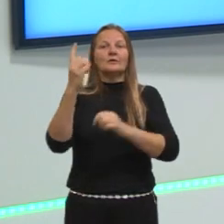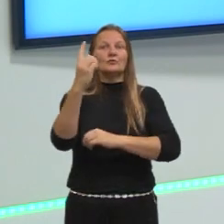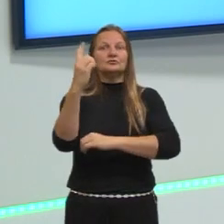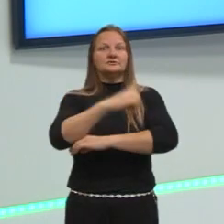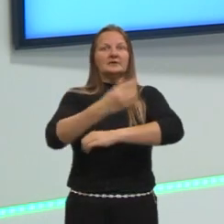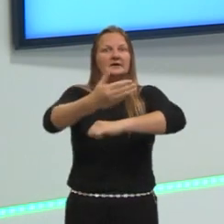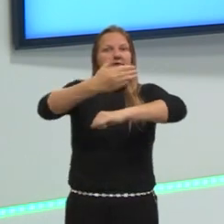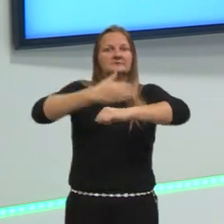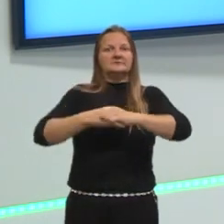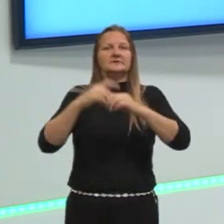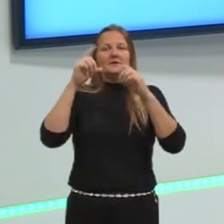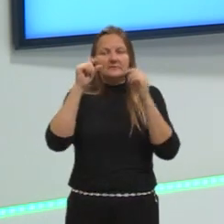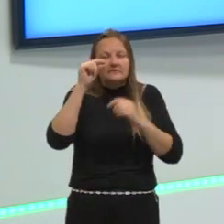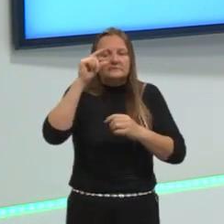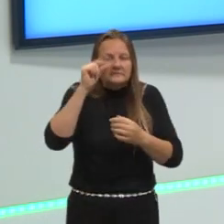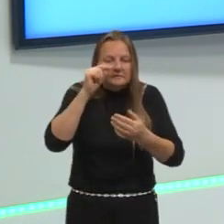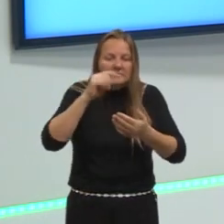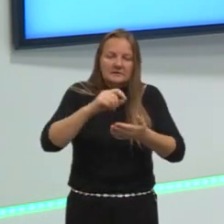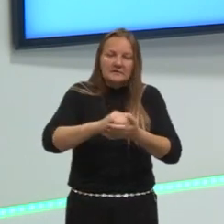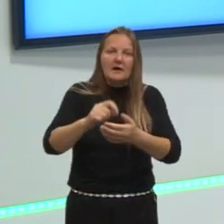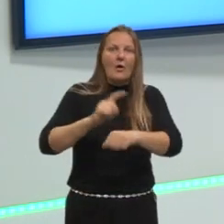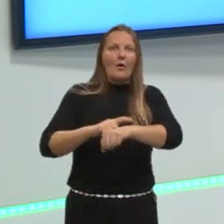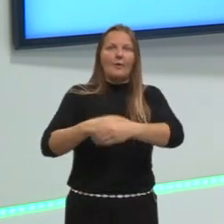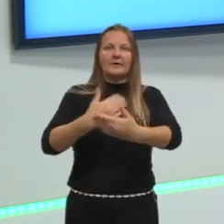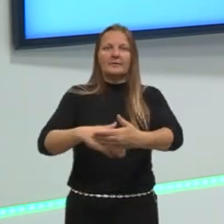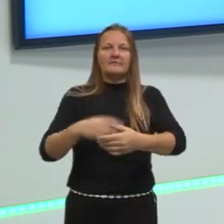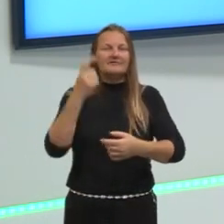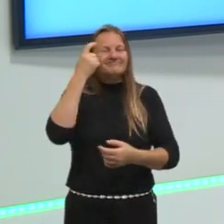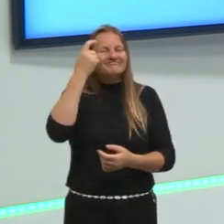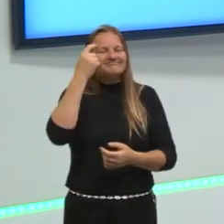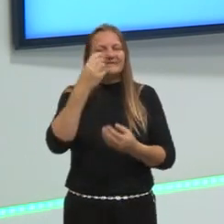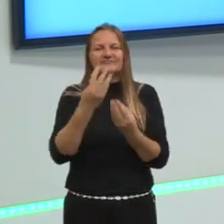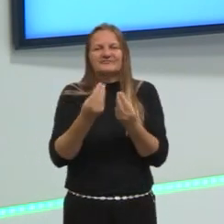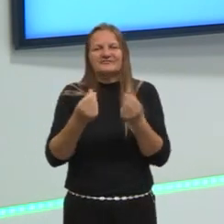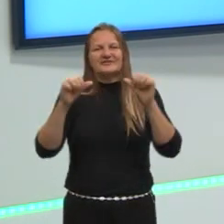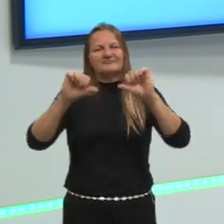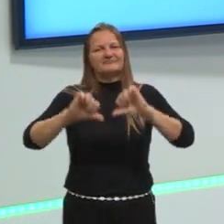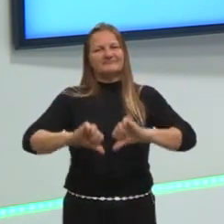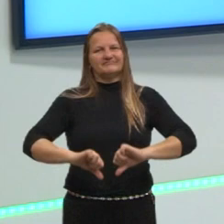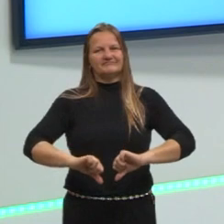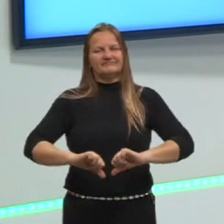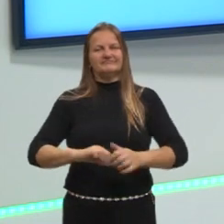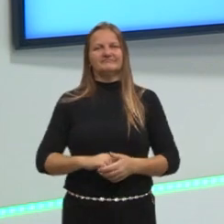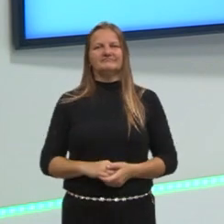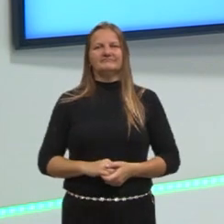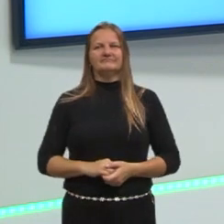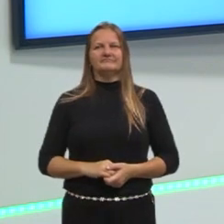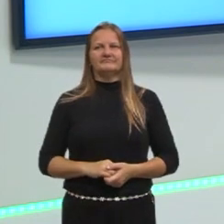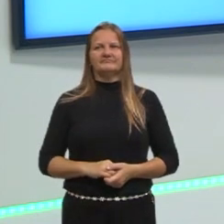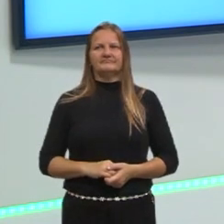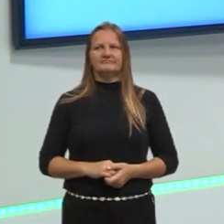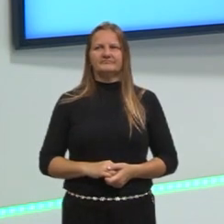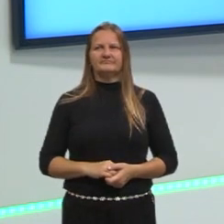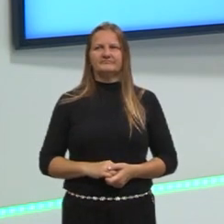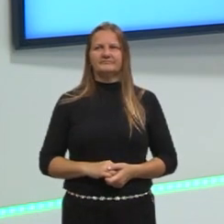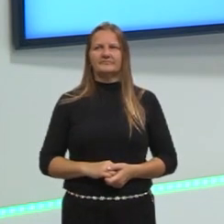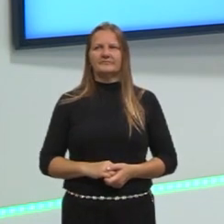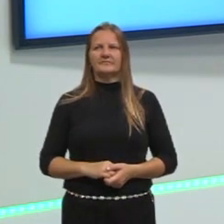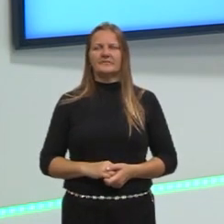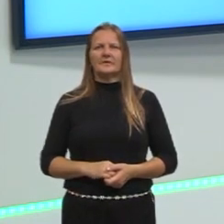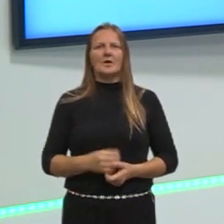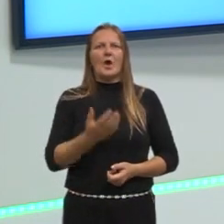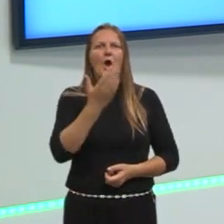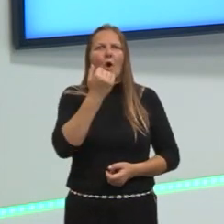Porque o sono aí vai estar prejudicado e a memorização vai prejudicar e aí tudo aquilo ali do cérebro vai água abaixo. Também não vai comer uma